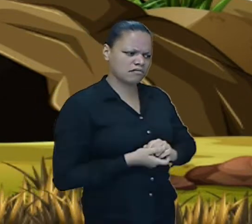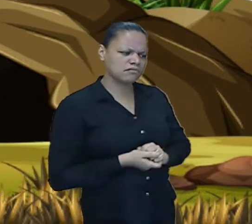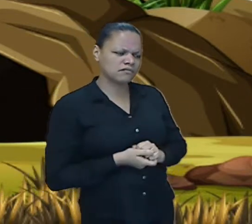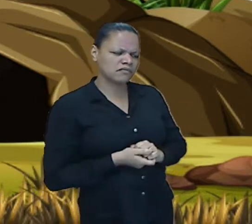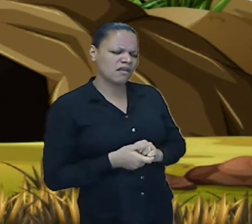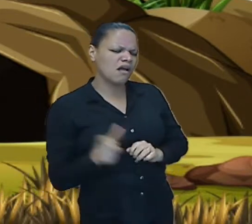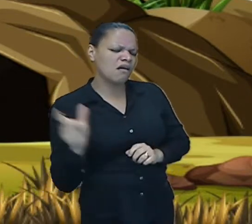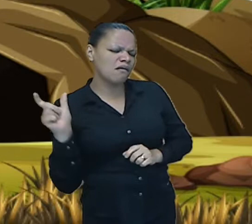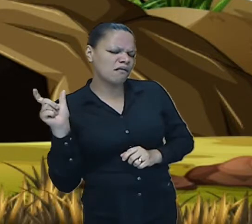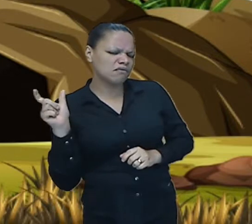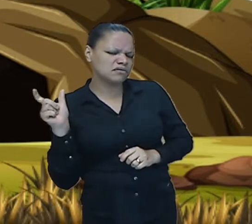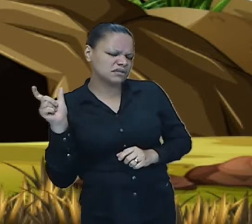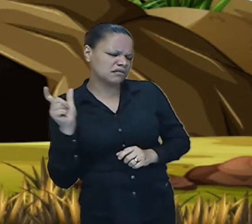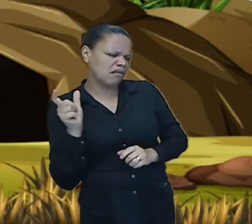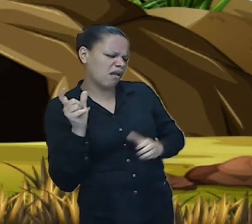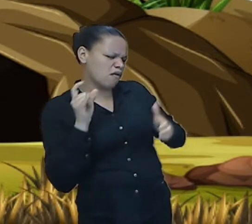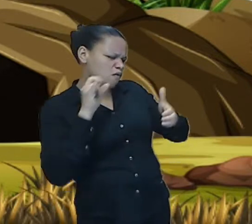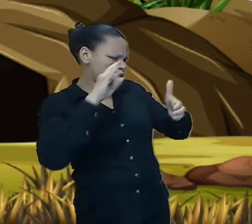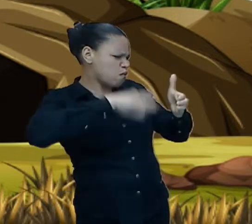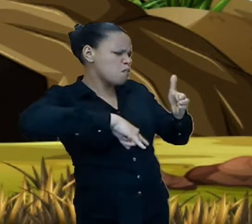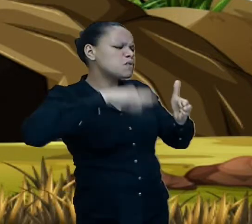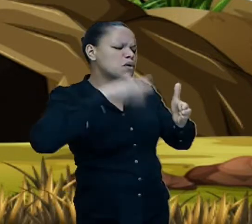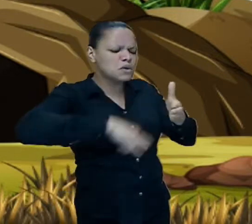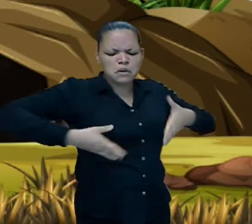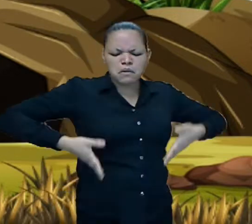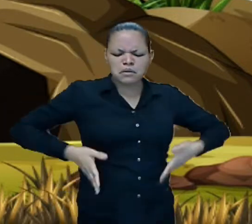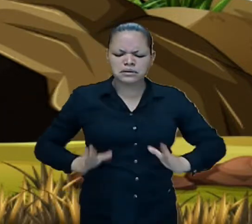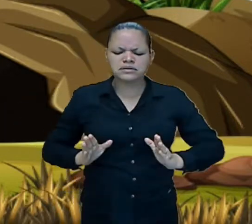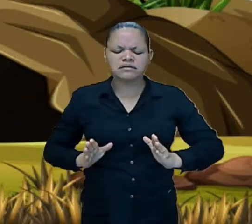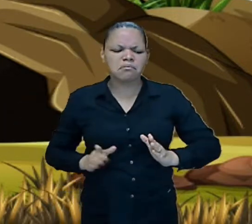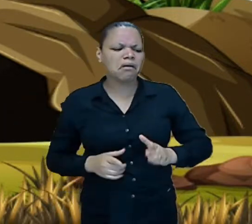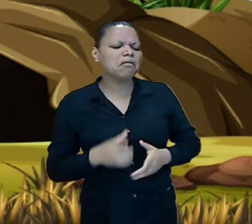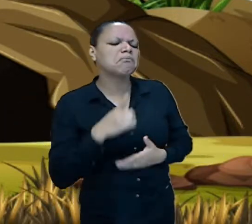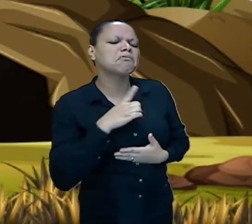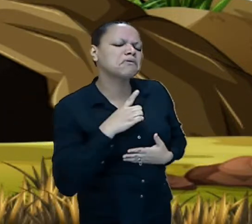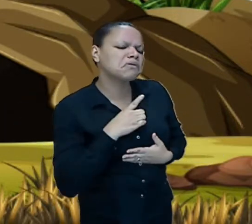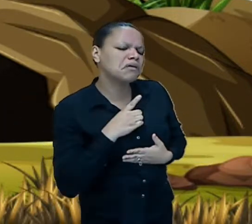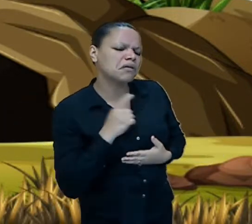certidão de nascimento? Tem aí RG?